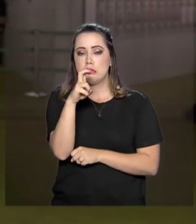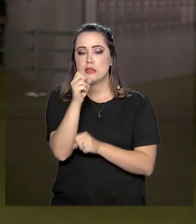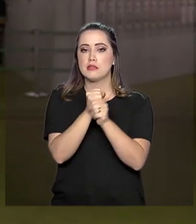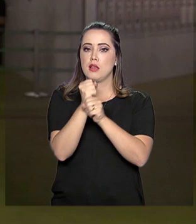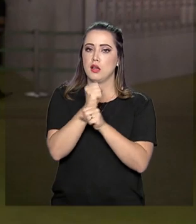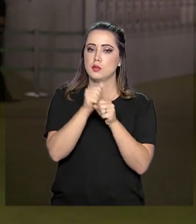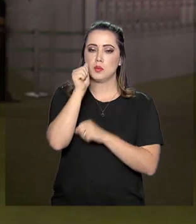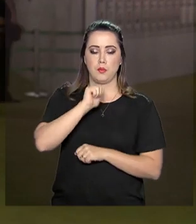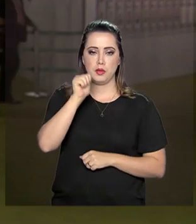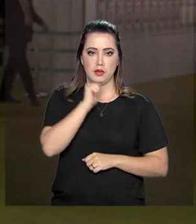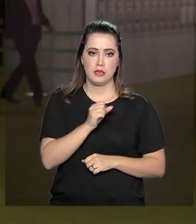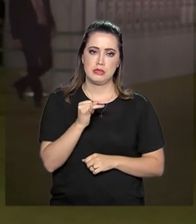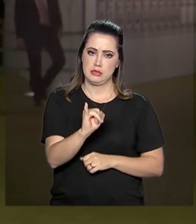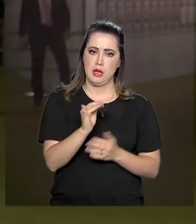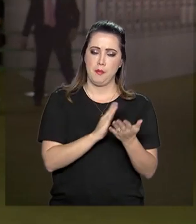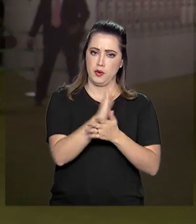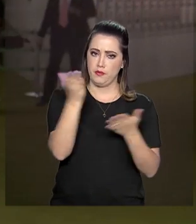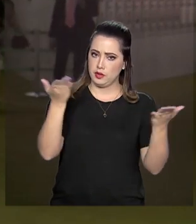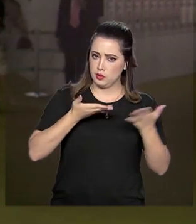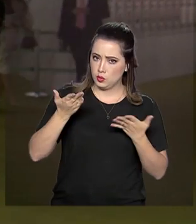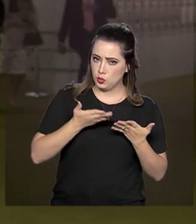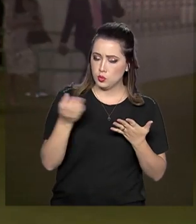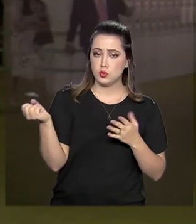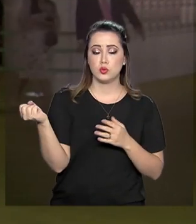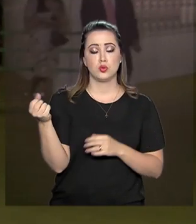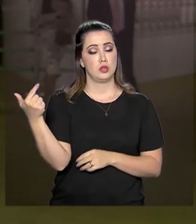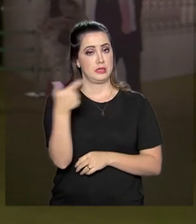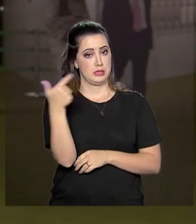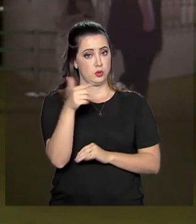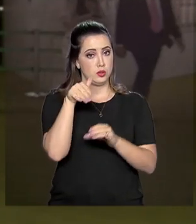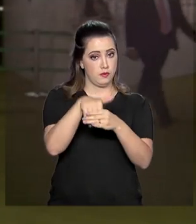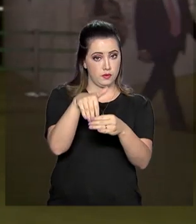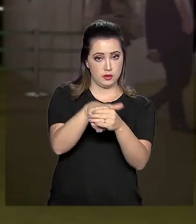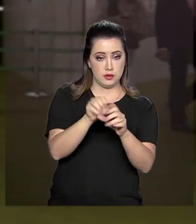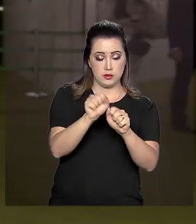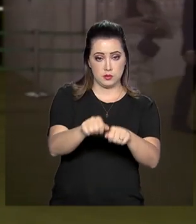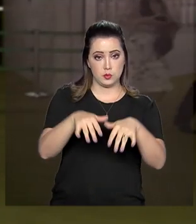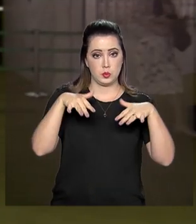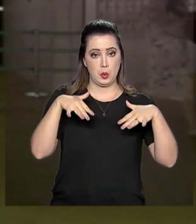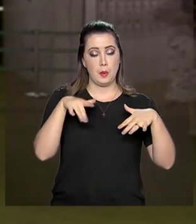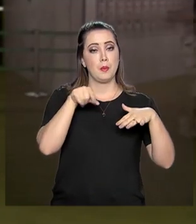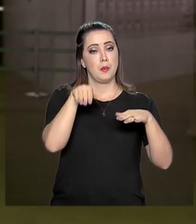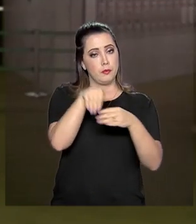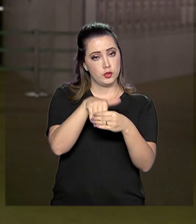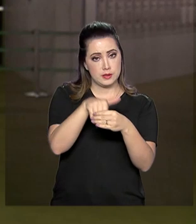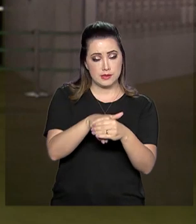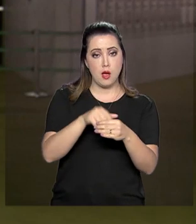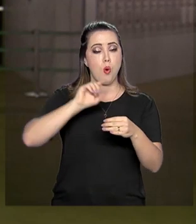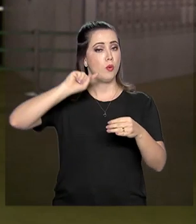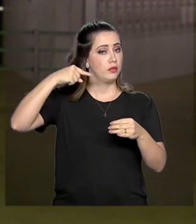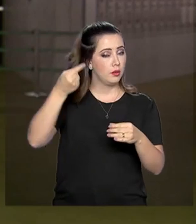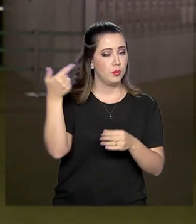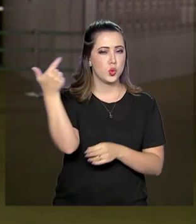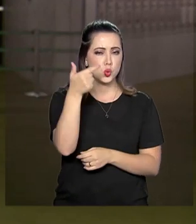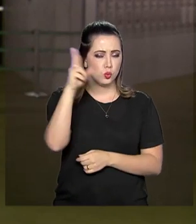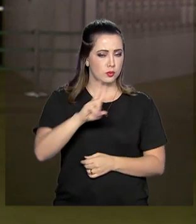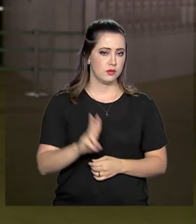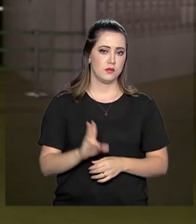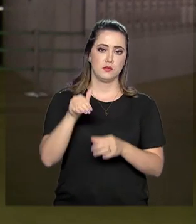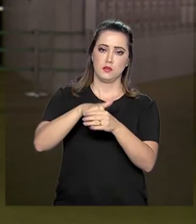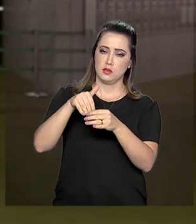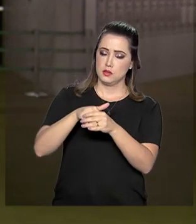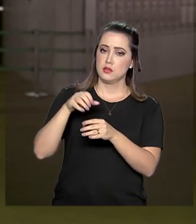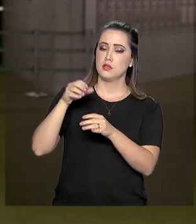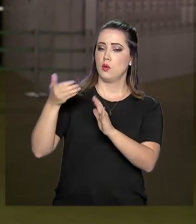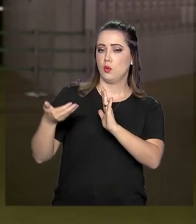for aprovada hoje, a reforma será submetida a uma segunda votação no plenário da Câmara. Depois serão mais duas votações no Senado.